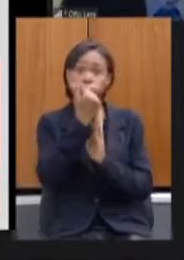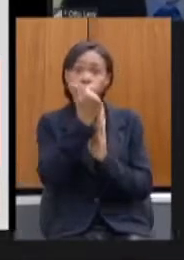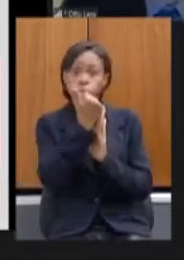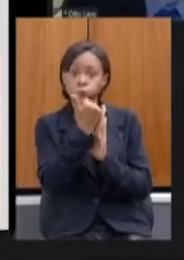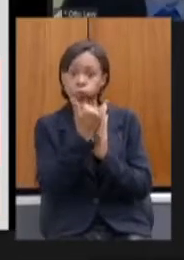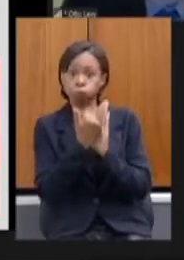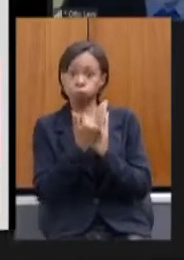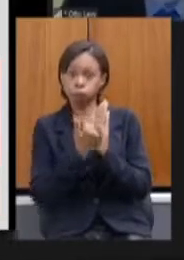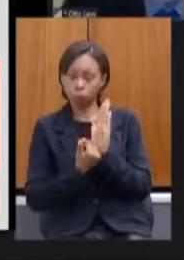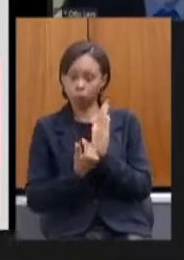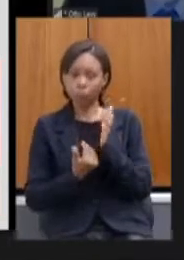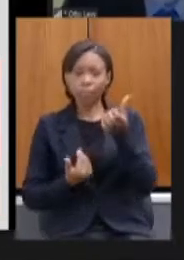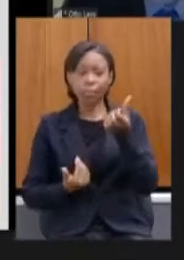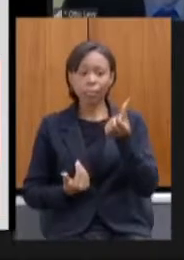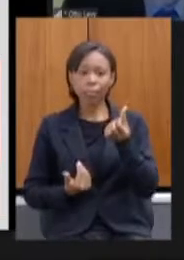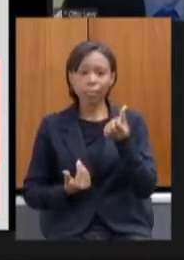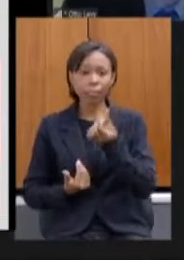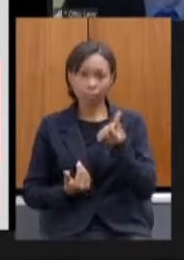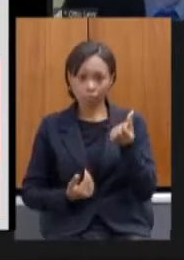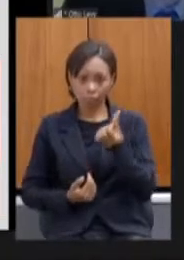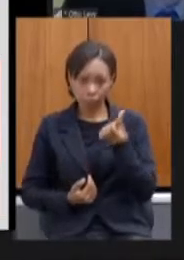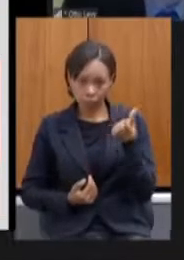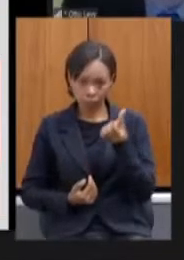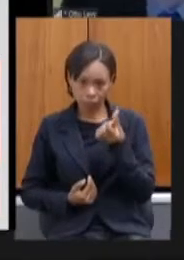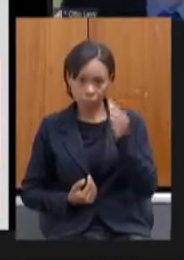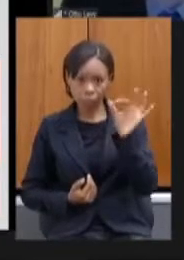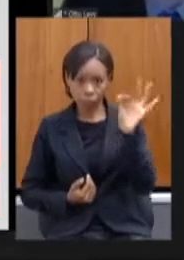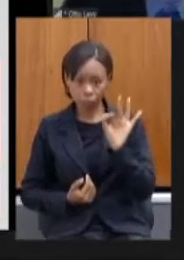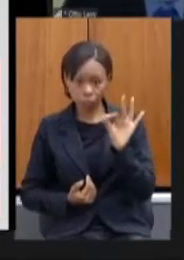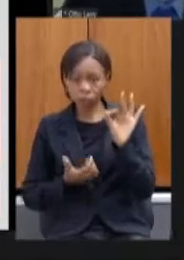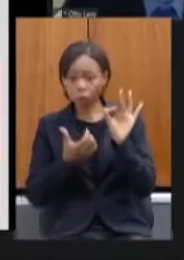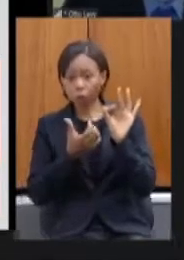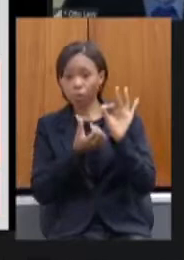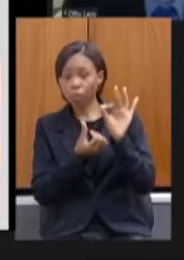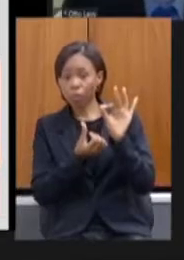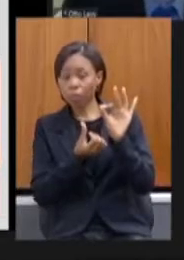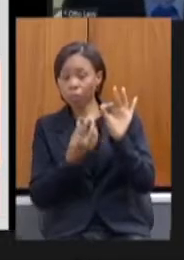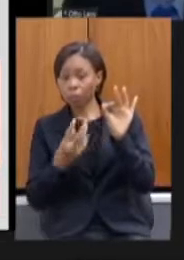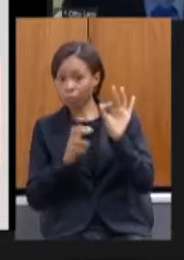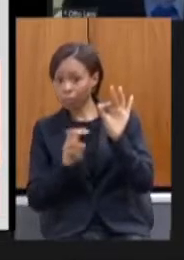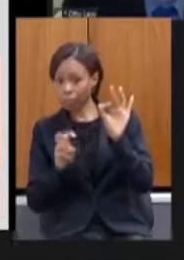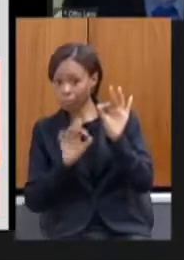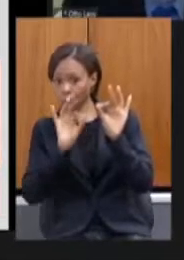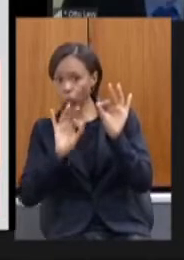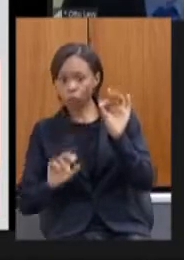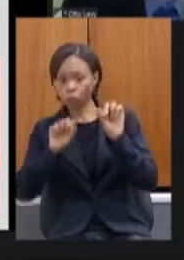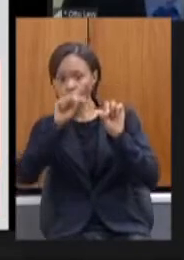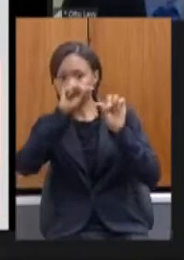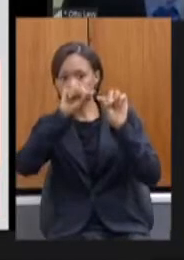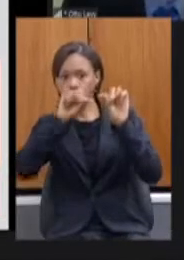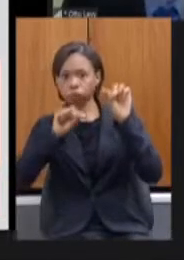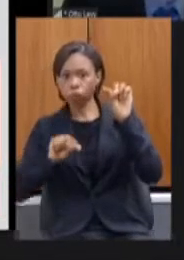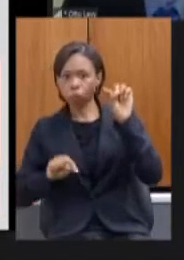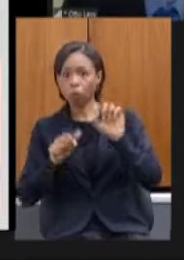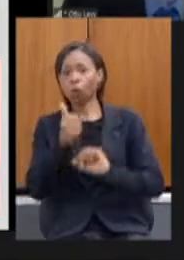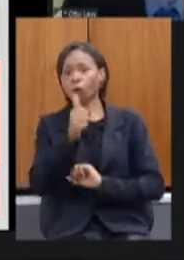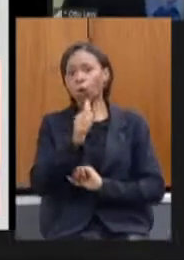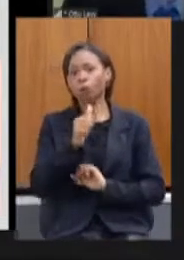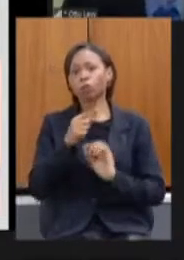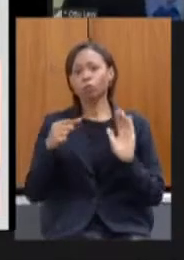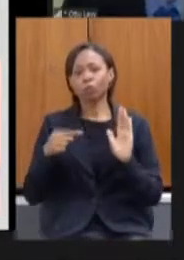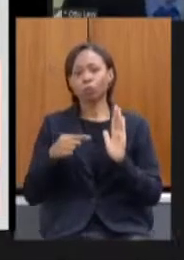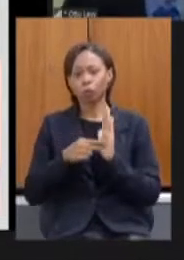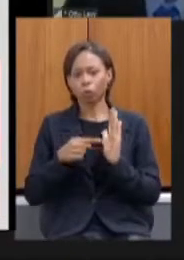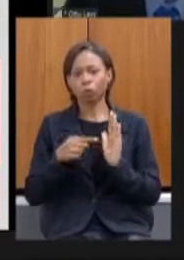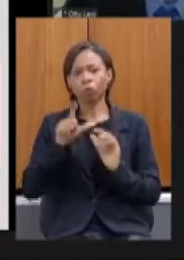66 para 55% 11 pontos de redução na despesa com